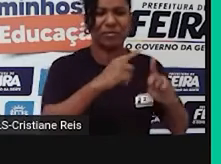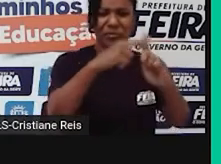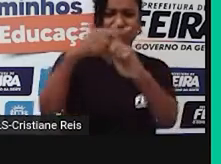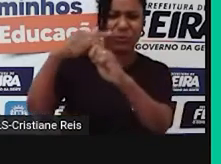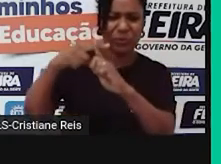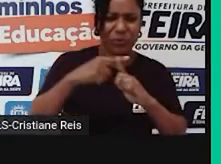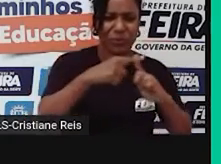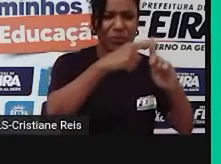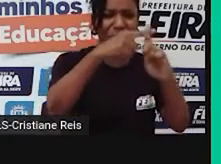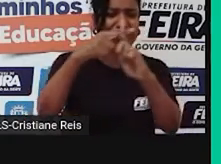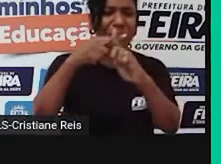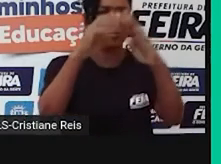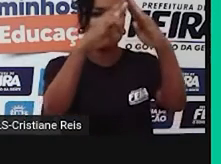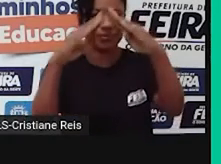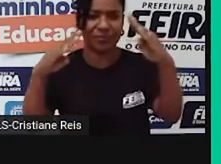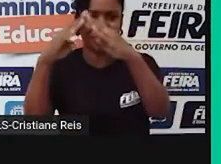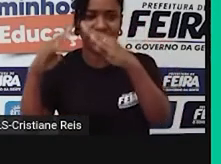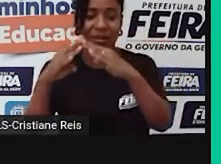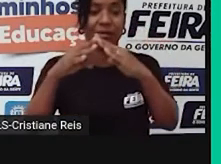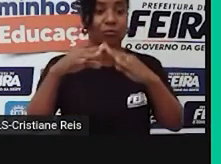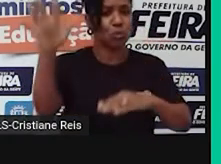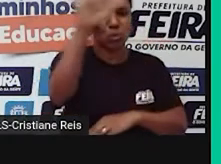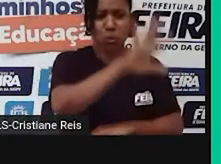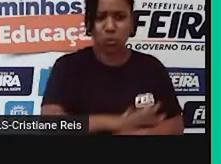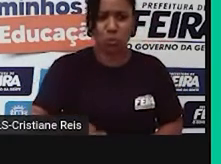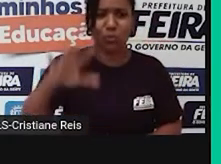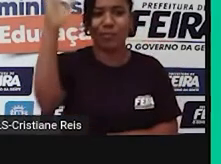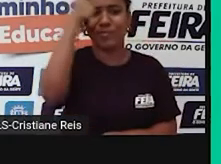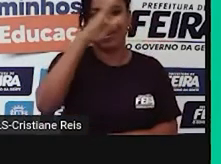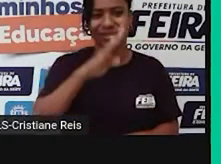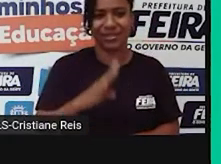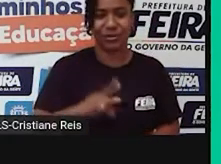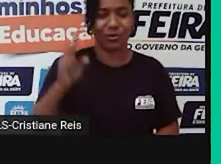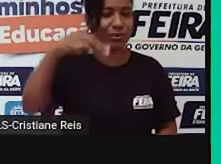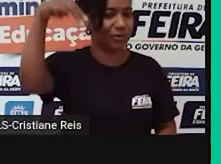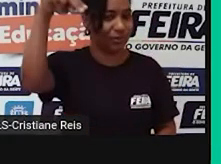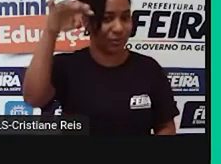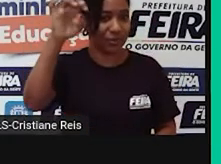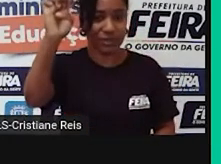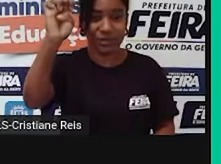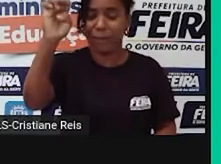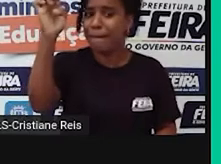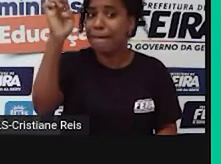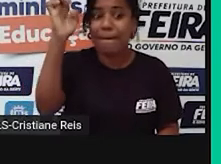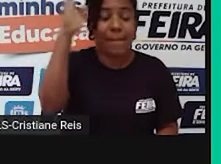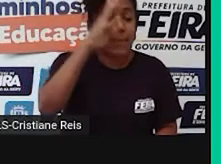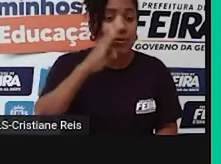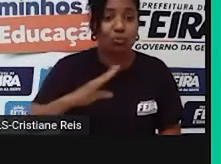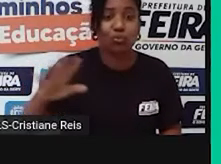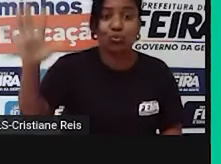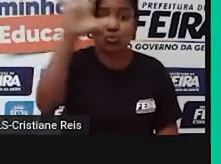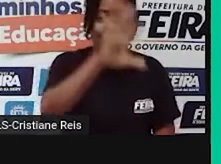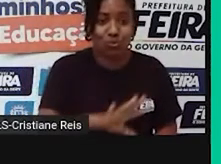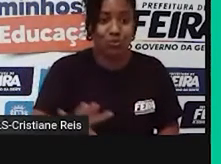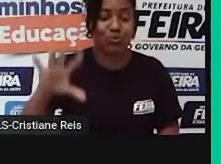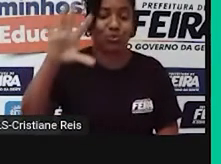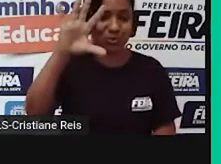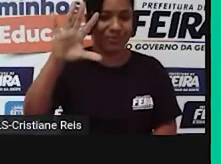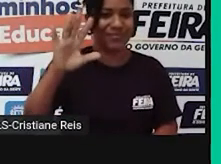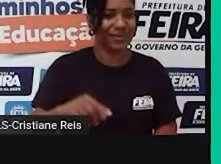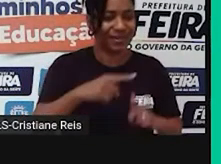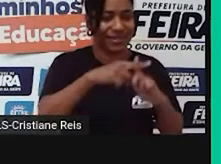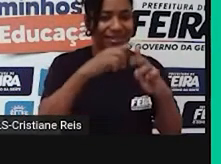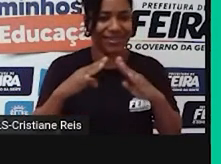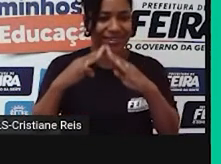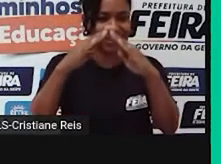espalhadas praticamente por todo o país, não só aqui no Nordeste, mas por todo o país, aqui a igreja, né, do Senhor do Bom Fim, com as